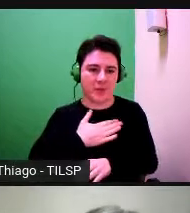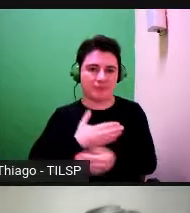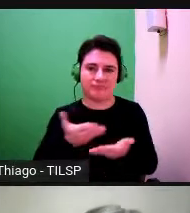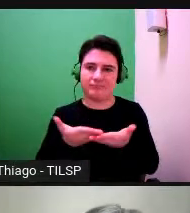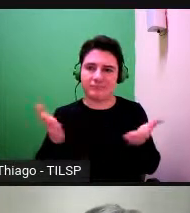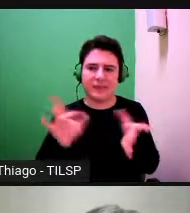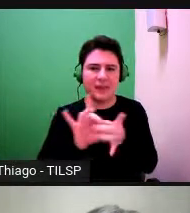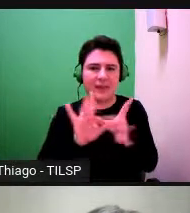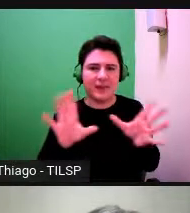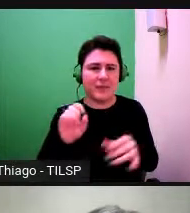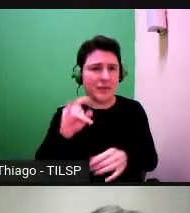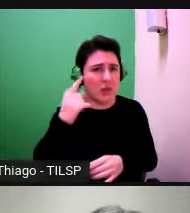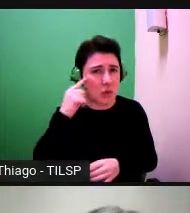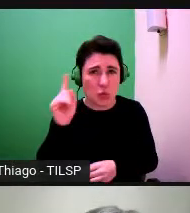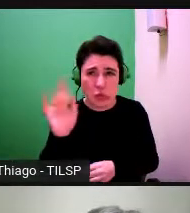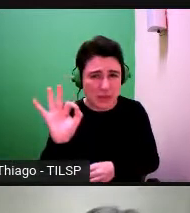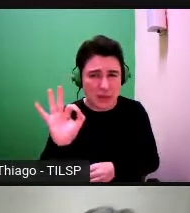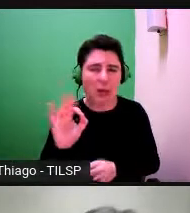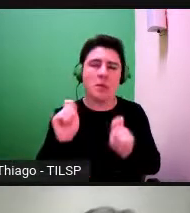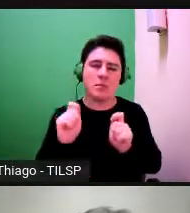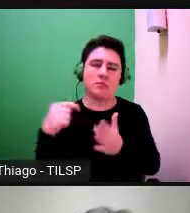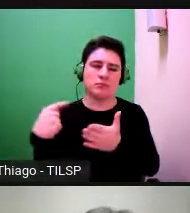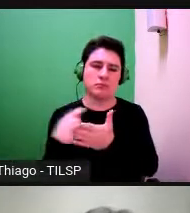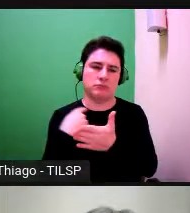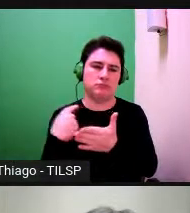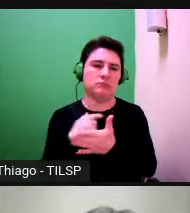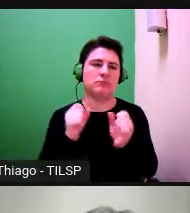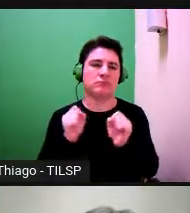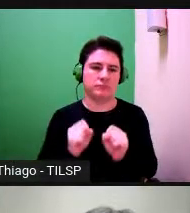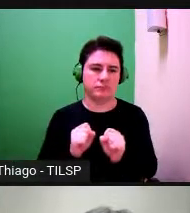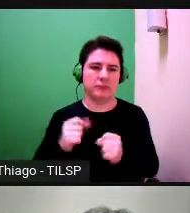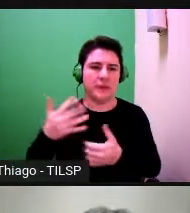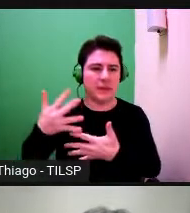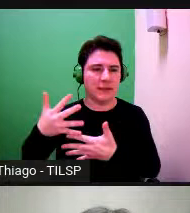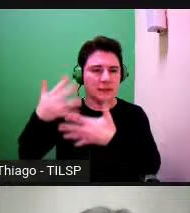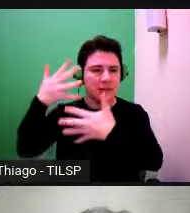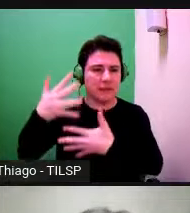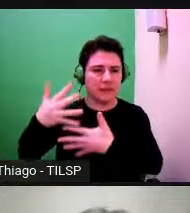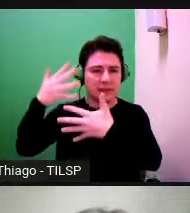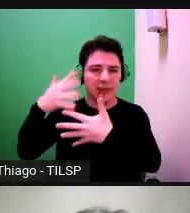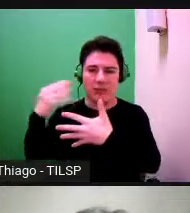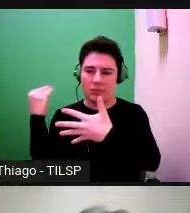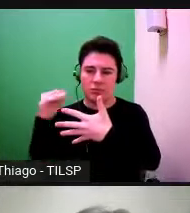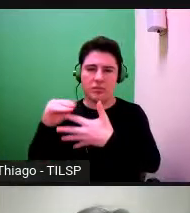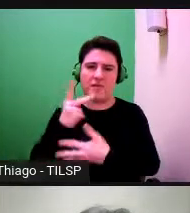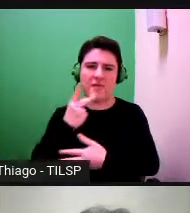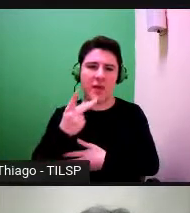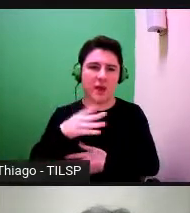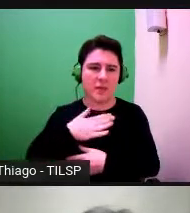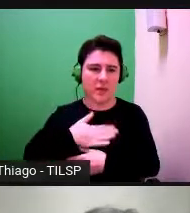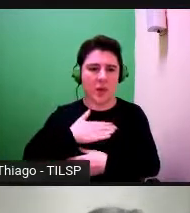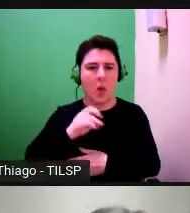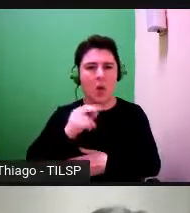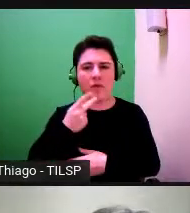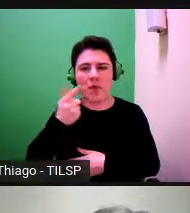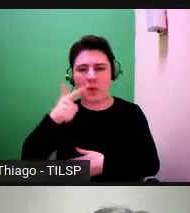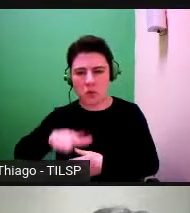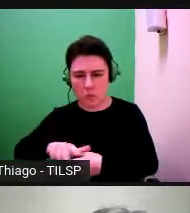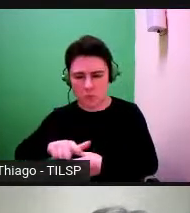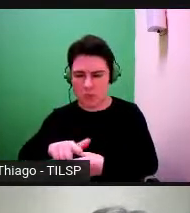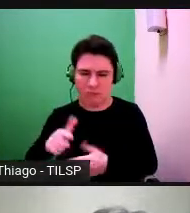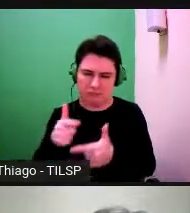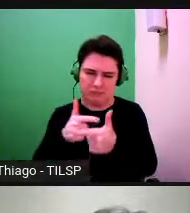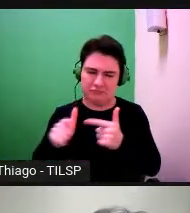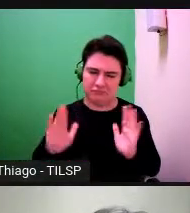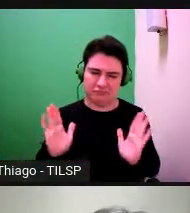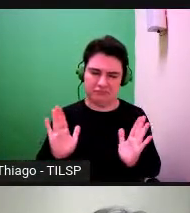vontade, se for necessário, para pedirem através do chat que fale mais devagar ou que repita, se for necessário, sem problema.